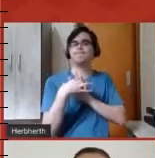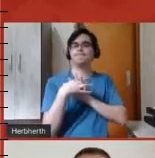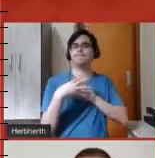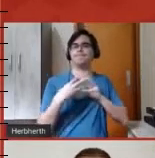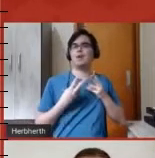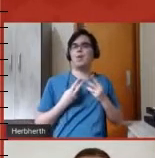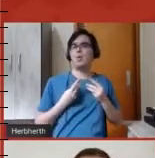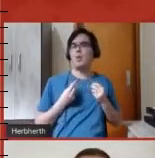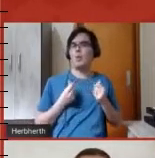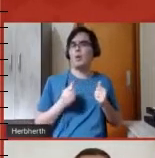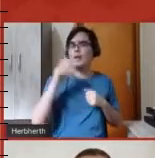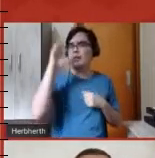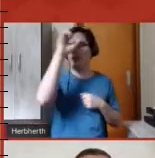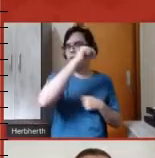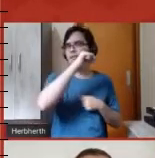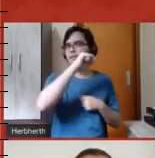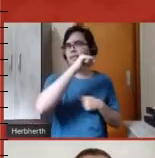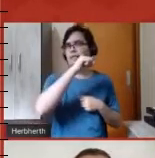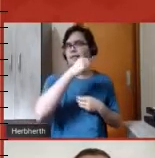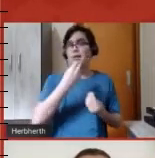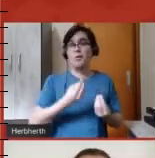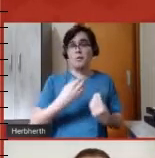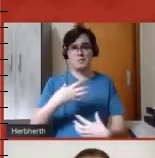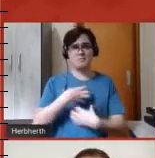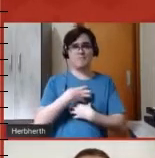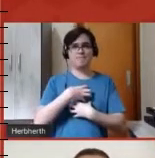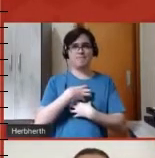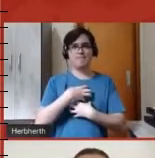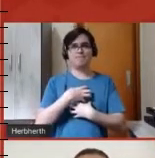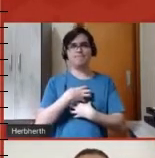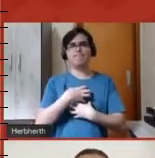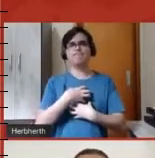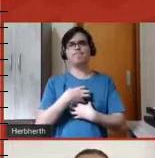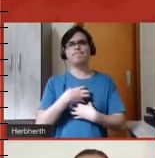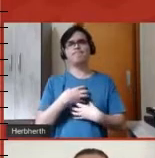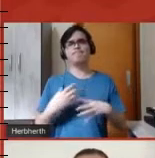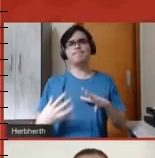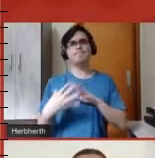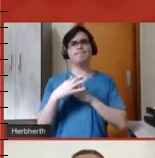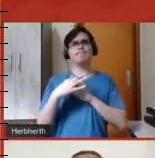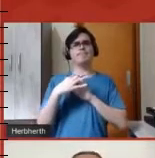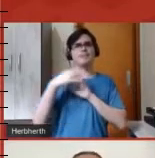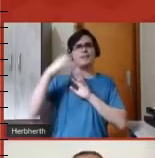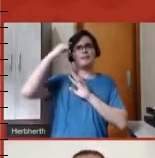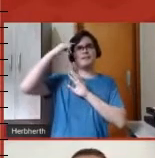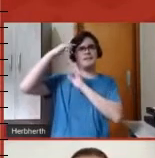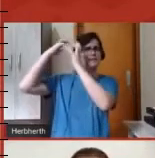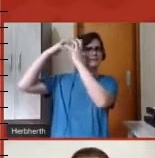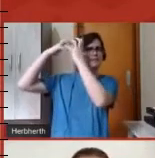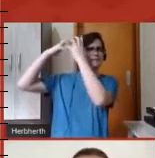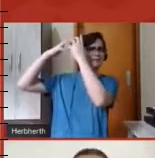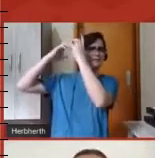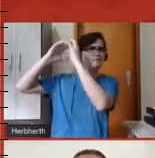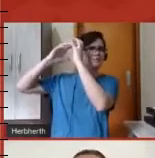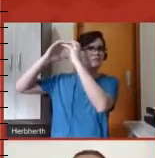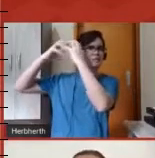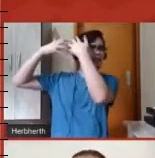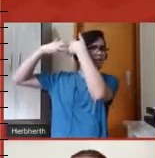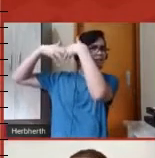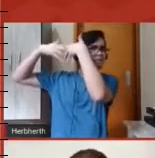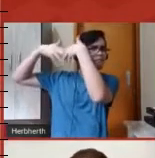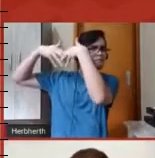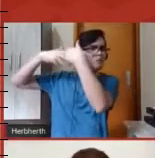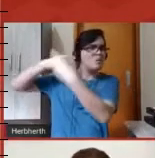forma como eu me sinto determina o quão minha mente está em condições de aprender, de